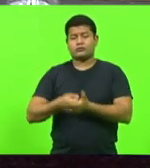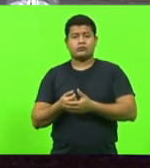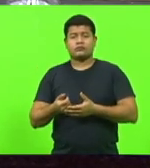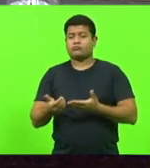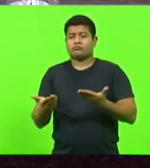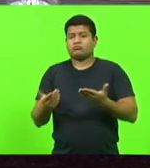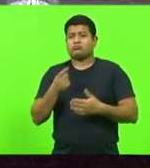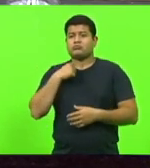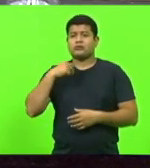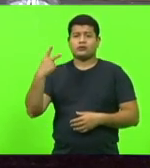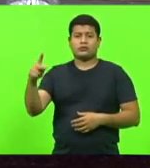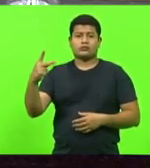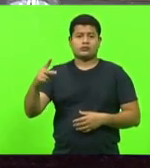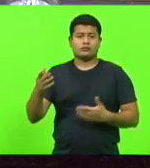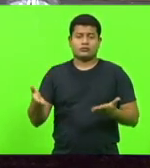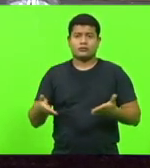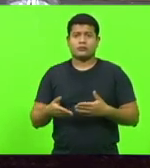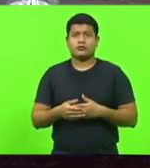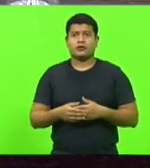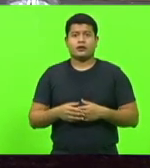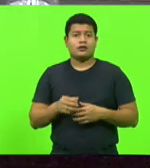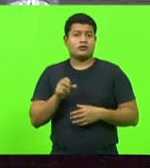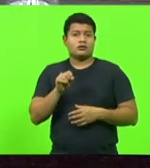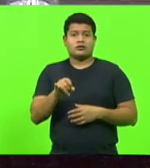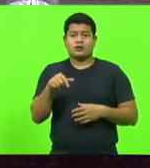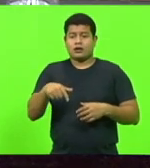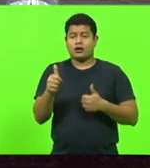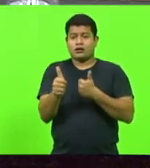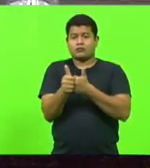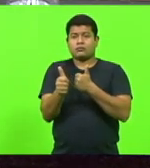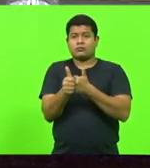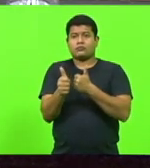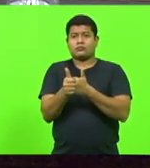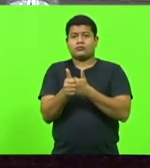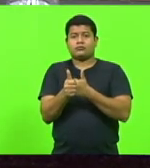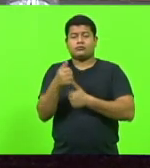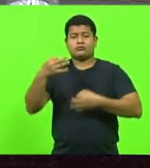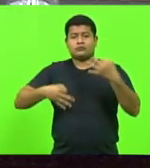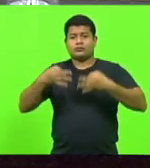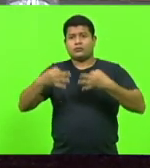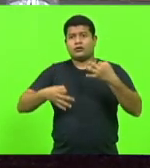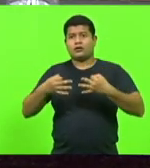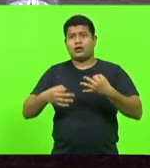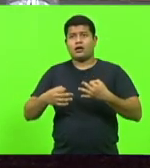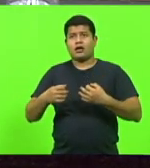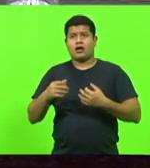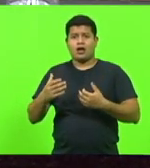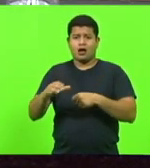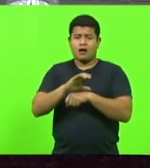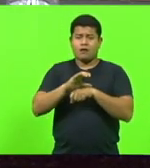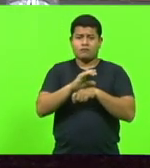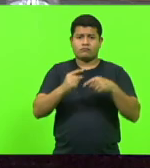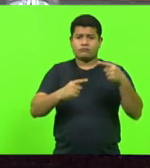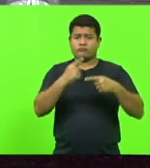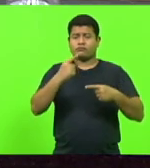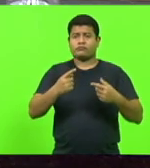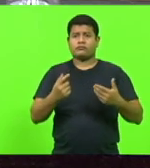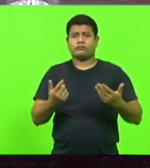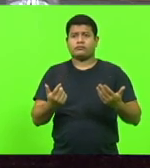ainda que fosse aqui no Tribunal de Justiça, isso é uma questão constitucional, legal, não há como